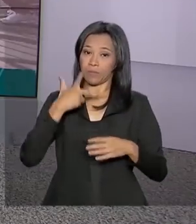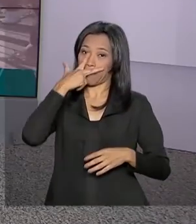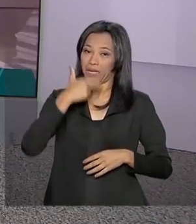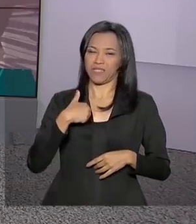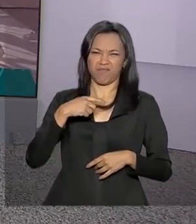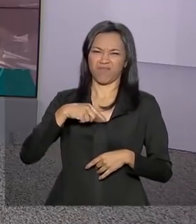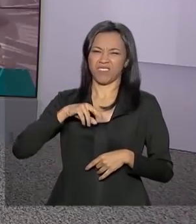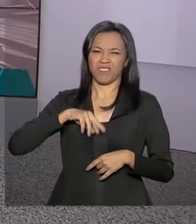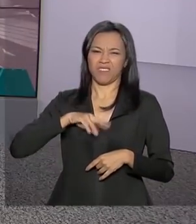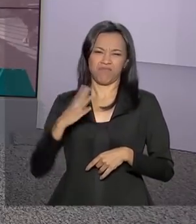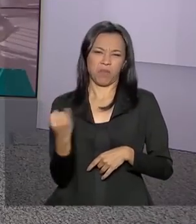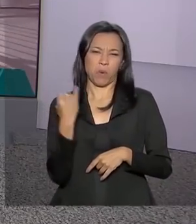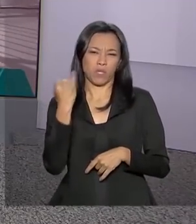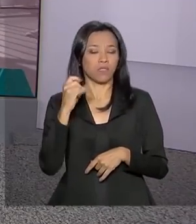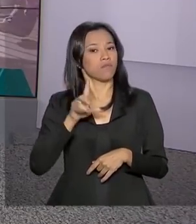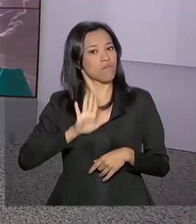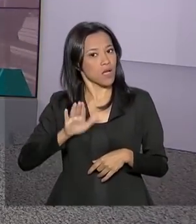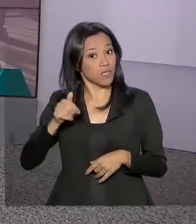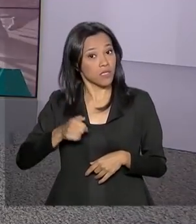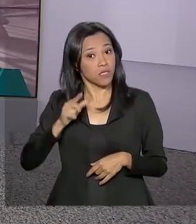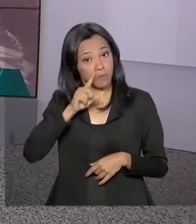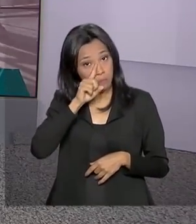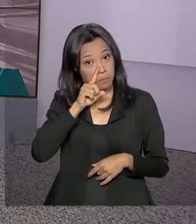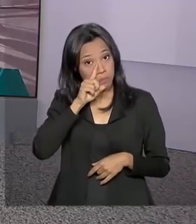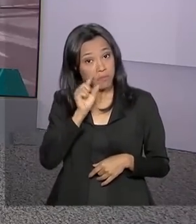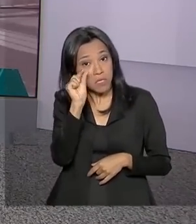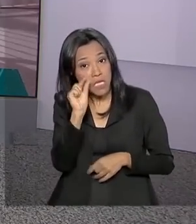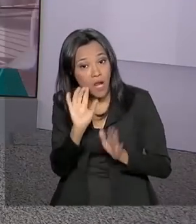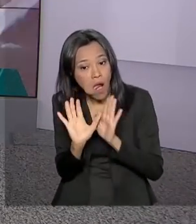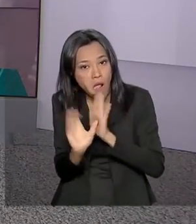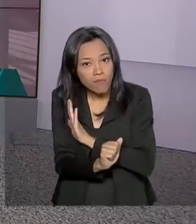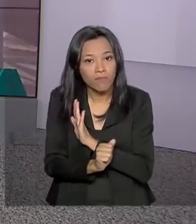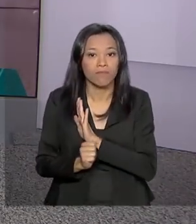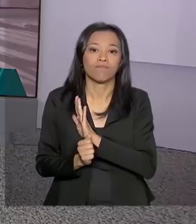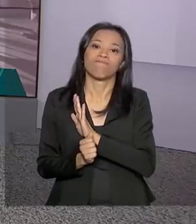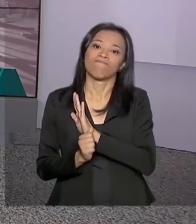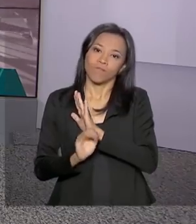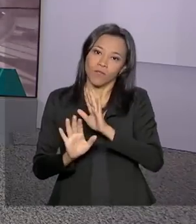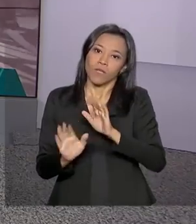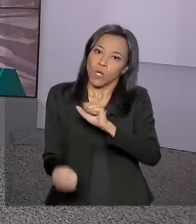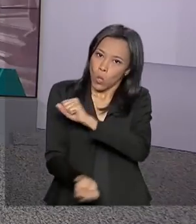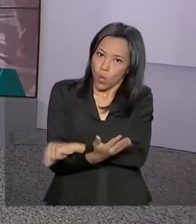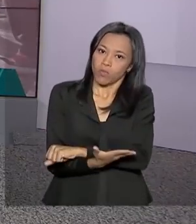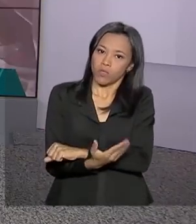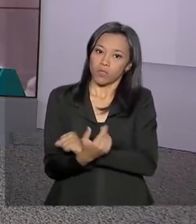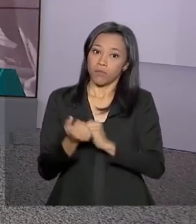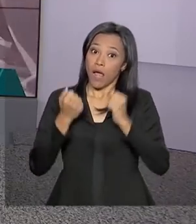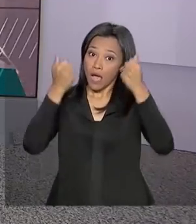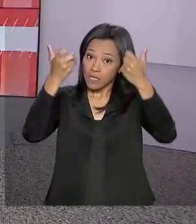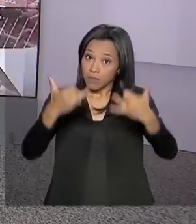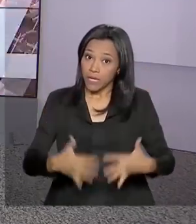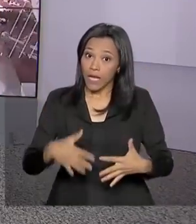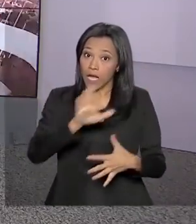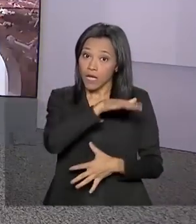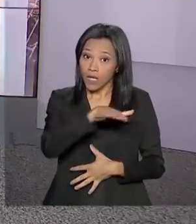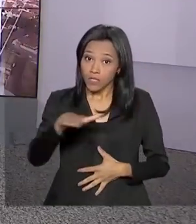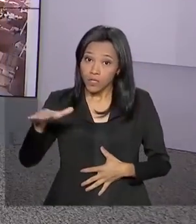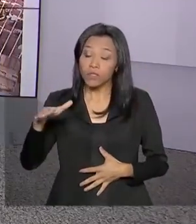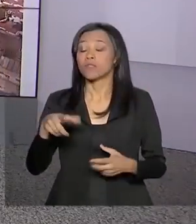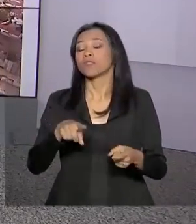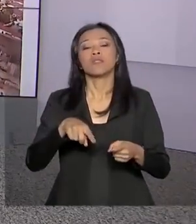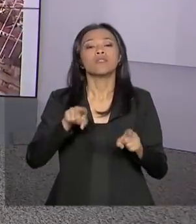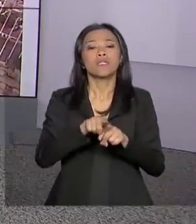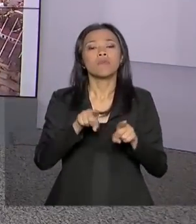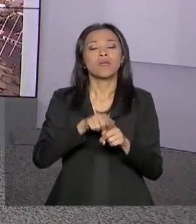gravidade, mas que podem ser consideradas pequenas corrupções. Para conscientizar jovens e crianças, a Controladoria Geral da União, a